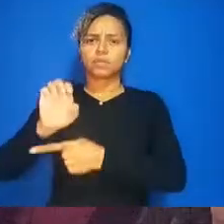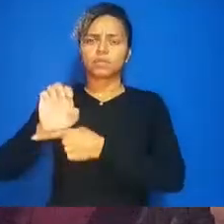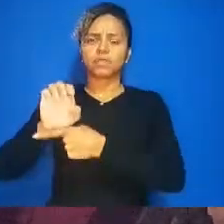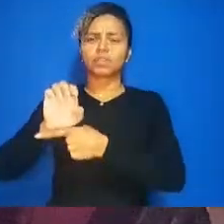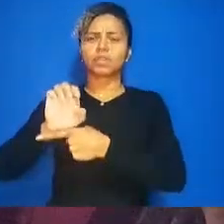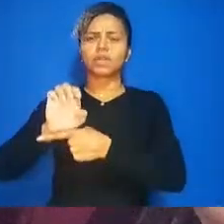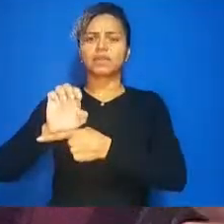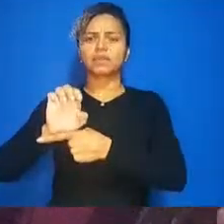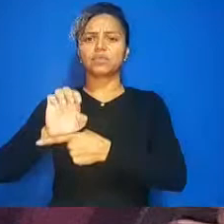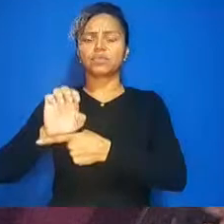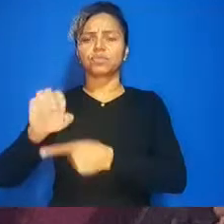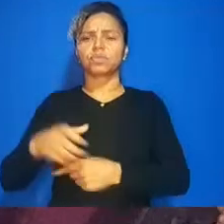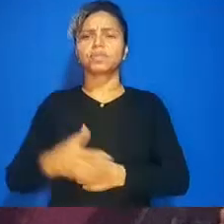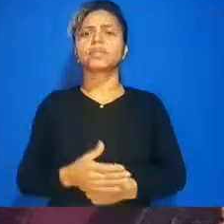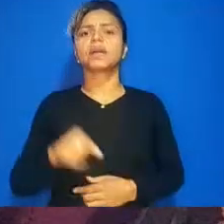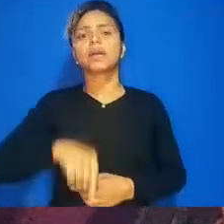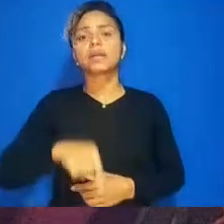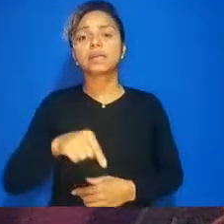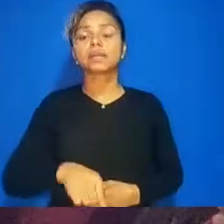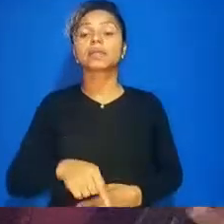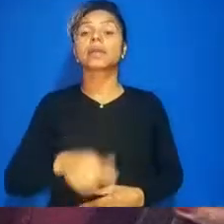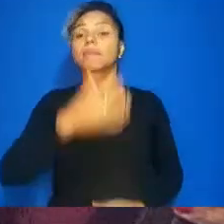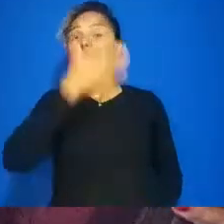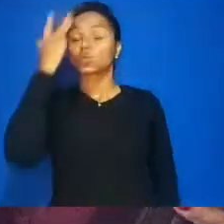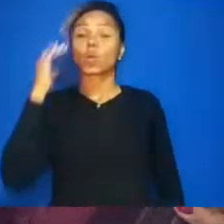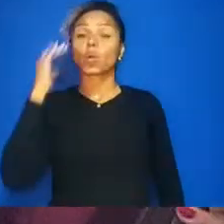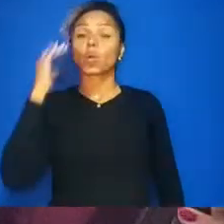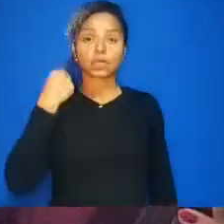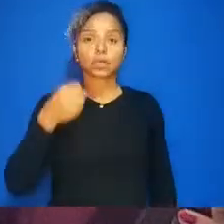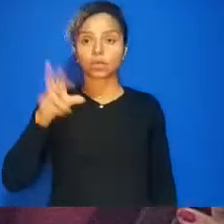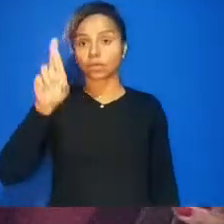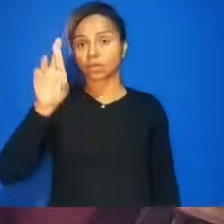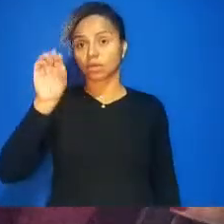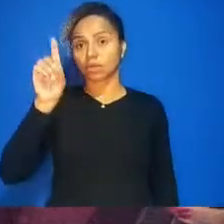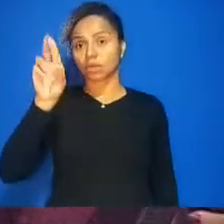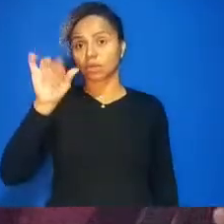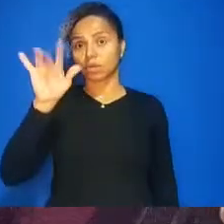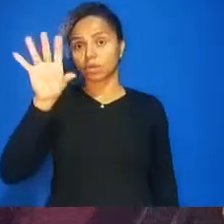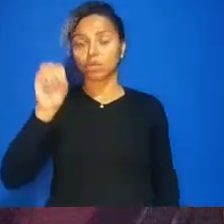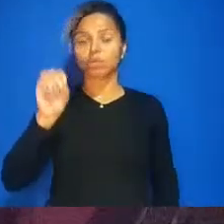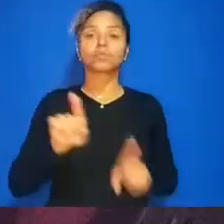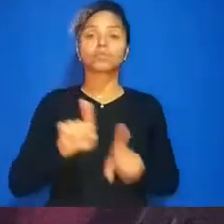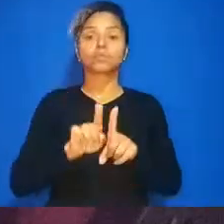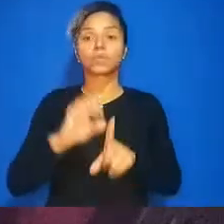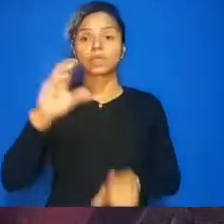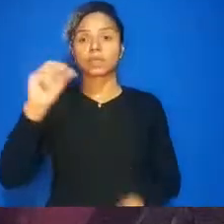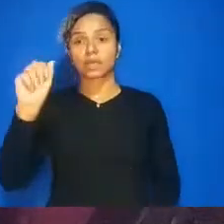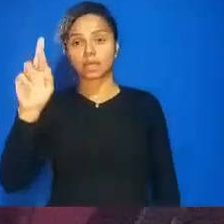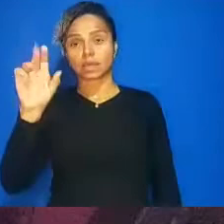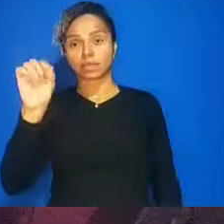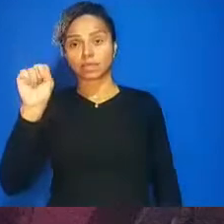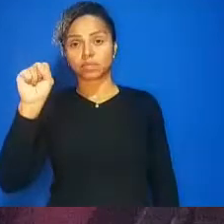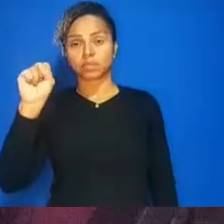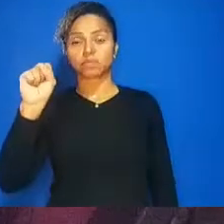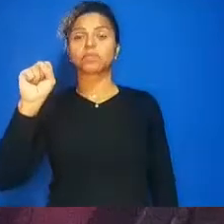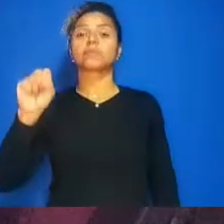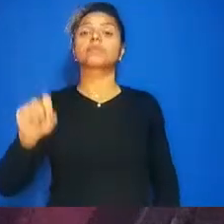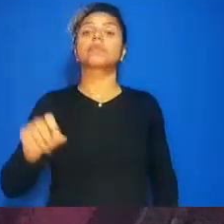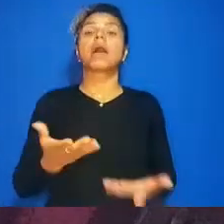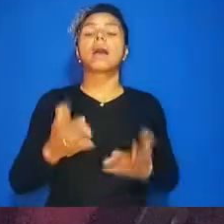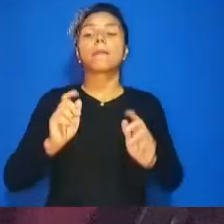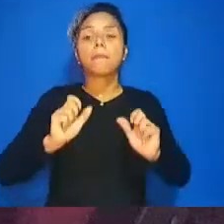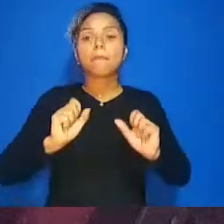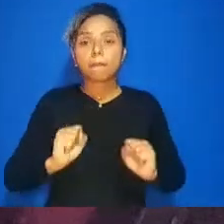Estado de Minas Gerais aos senadores Rodrigo Pacheco Carlos Vianna e Antônio Anastasia para que intervenha para o não